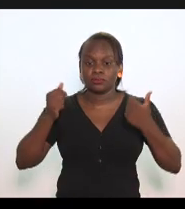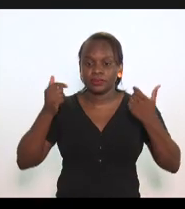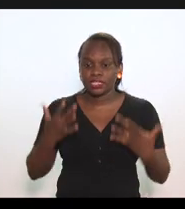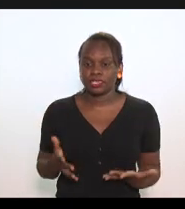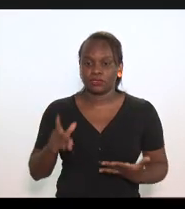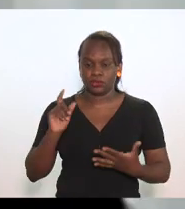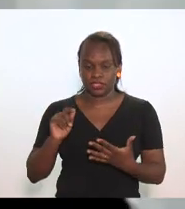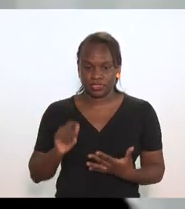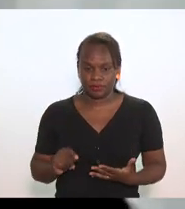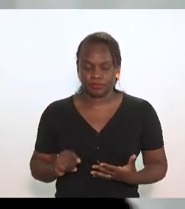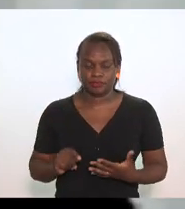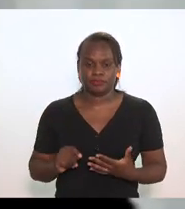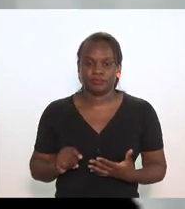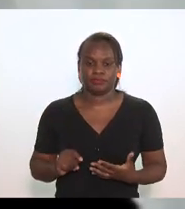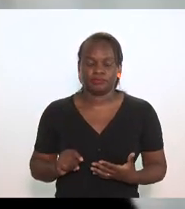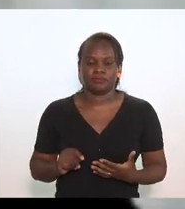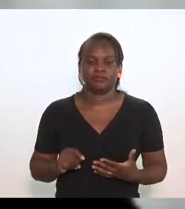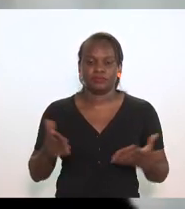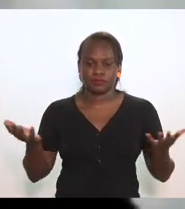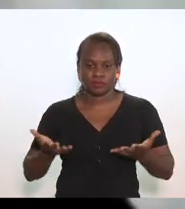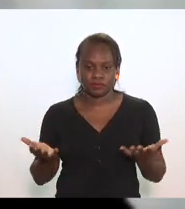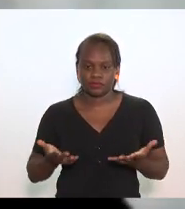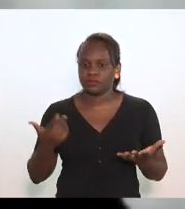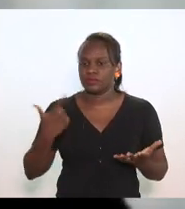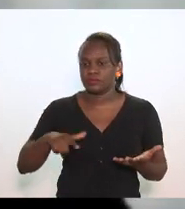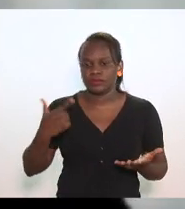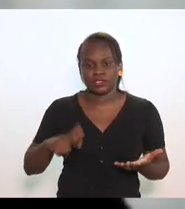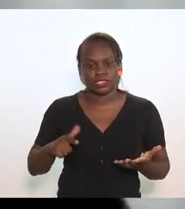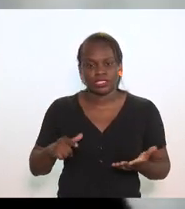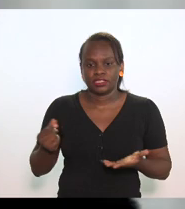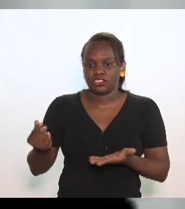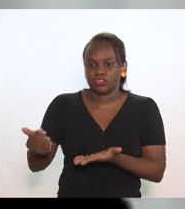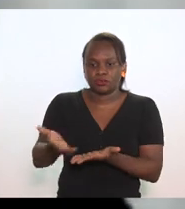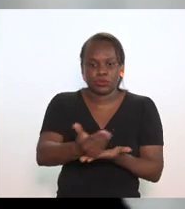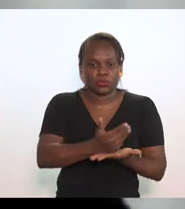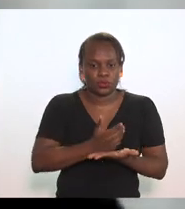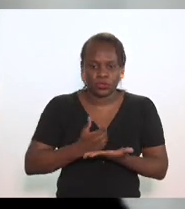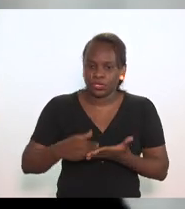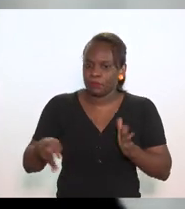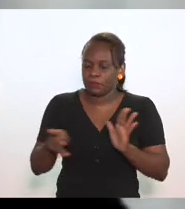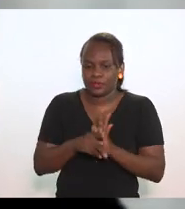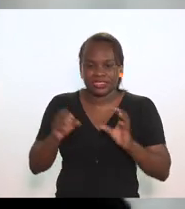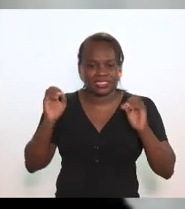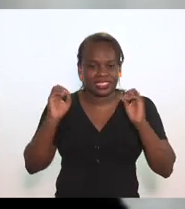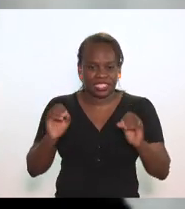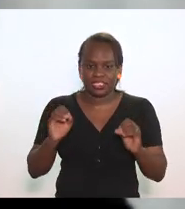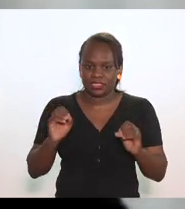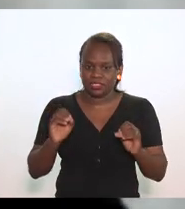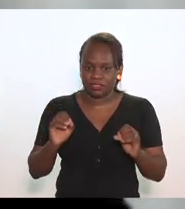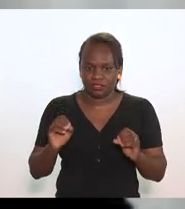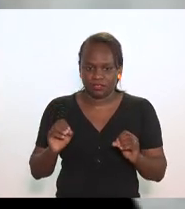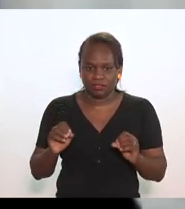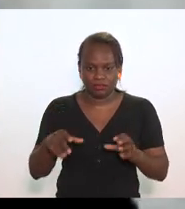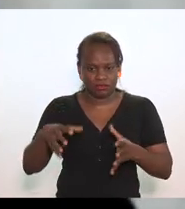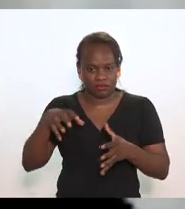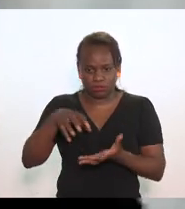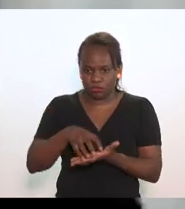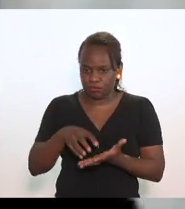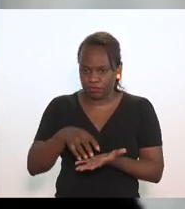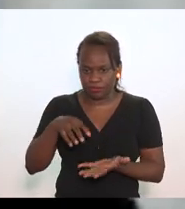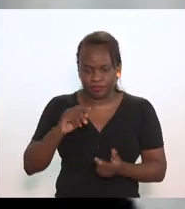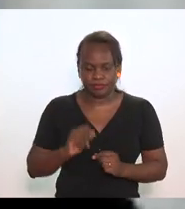destacar que hoje nós não temos arrecadação nenhuma nenhuma desse setor